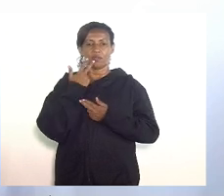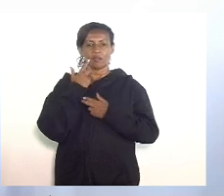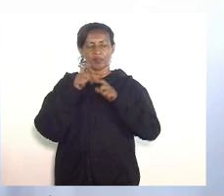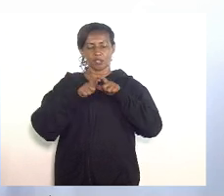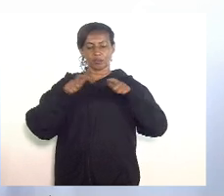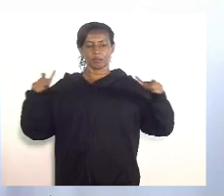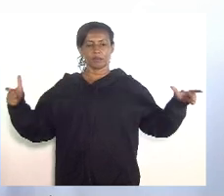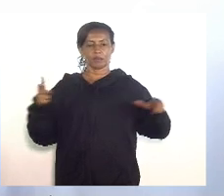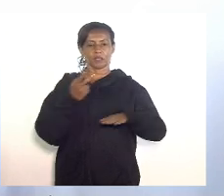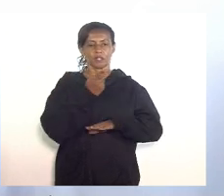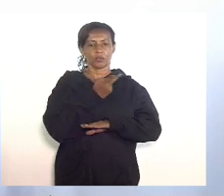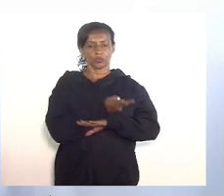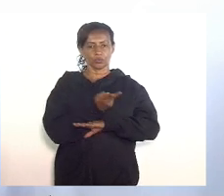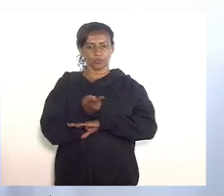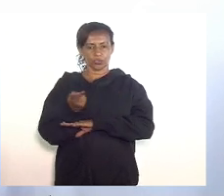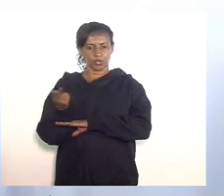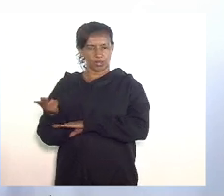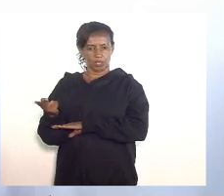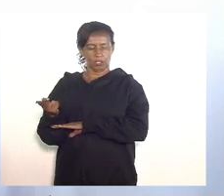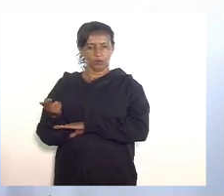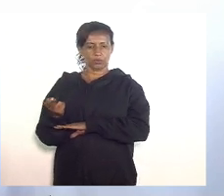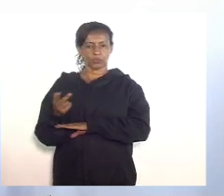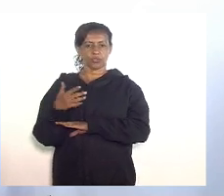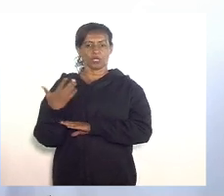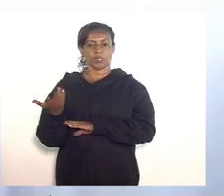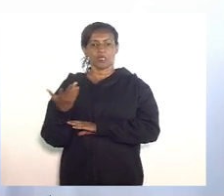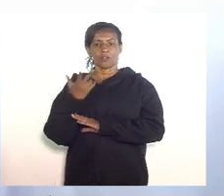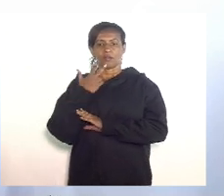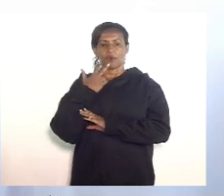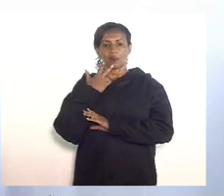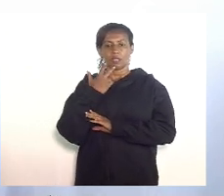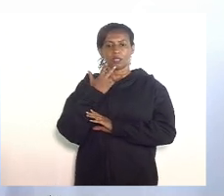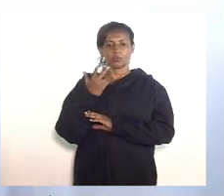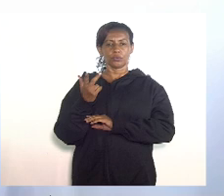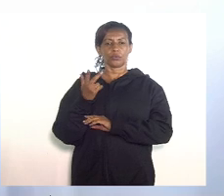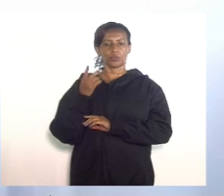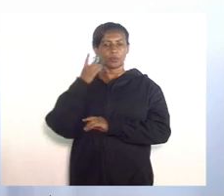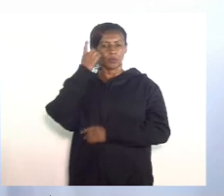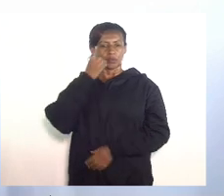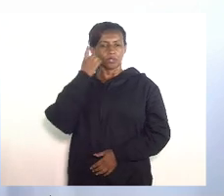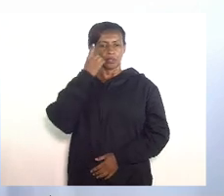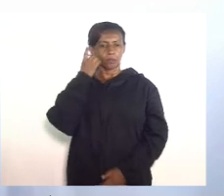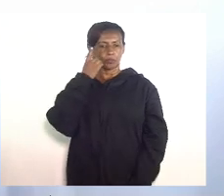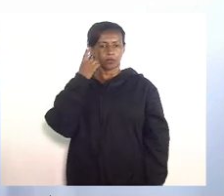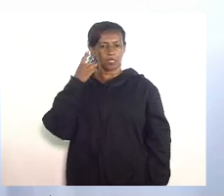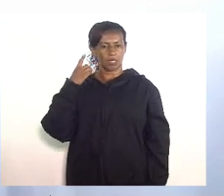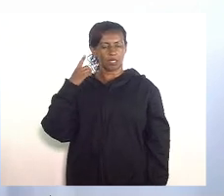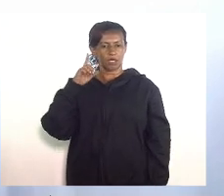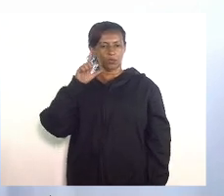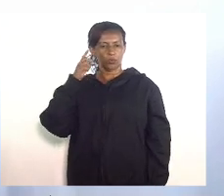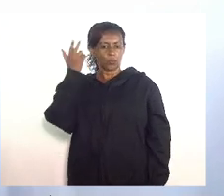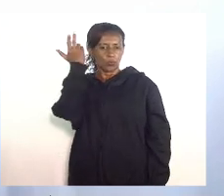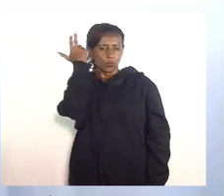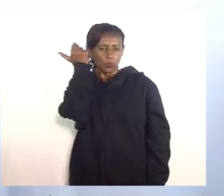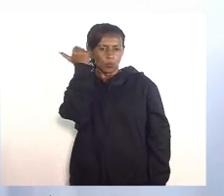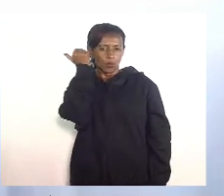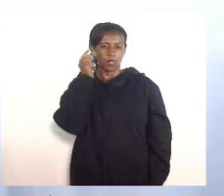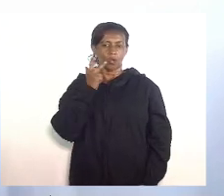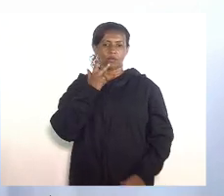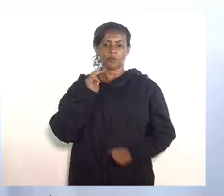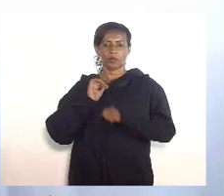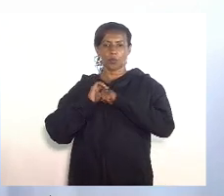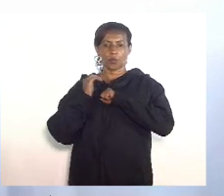na fala do deputado Luiz Paulo como também na fala do deputado Helio Omar Coelho da questão da covid